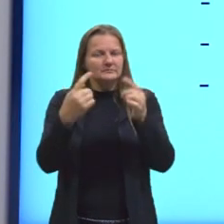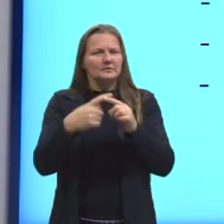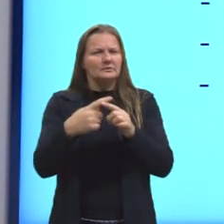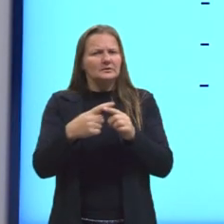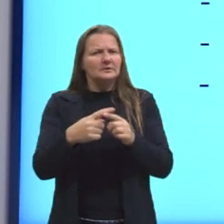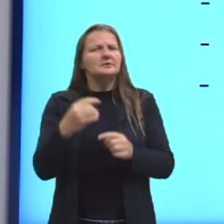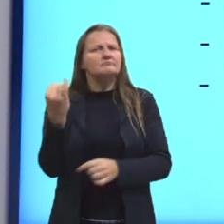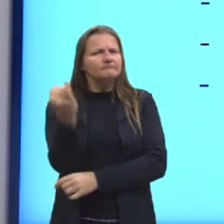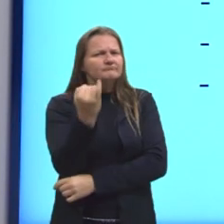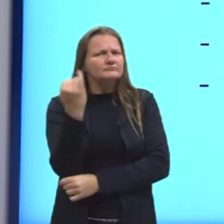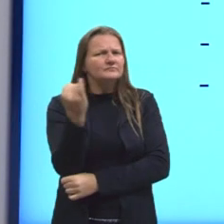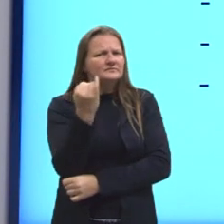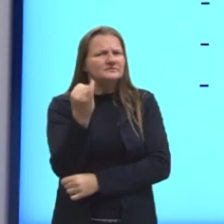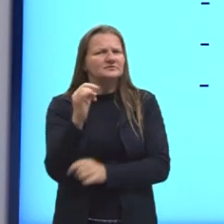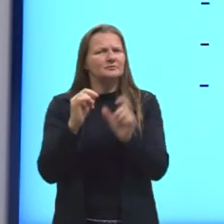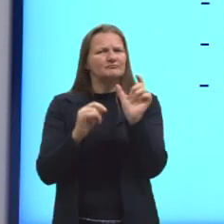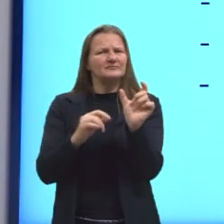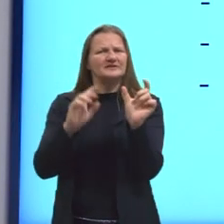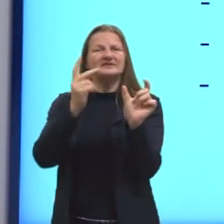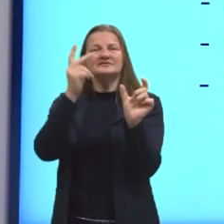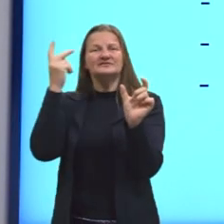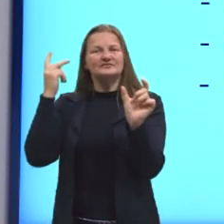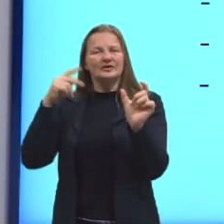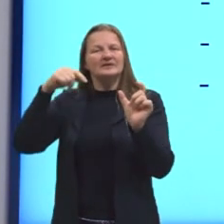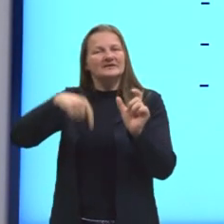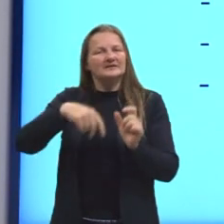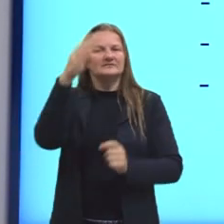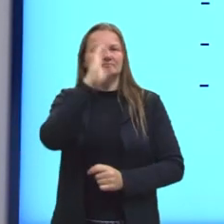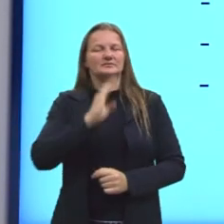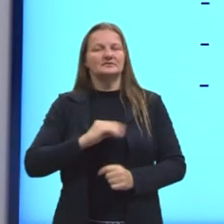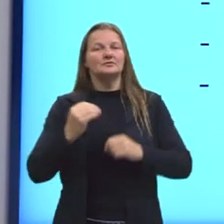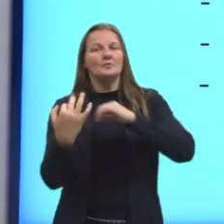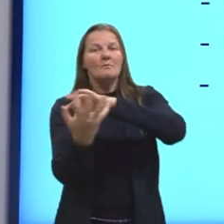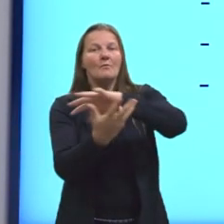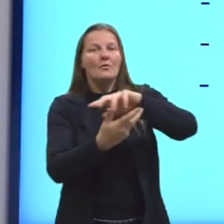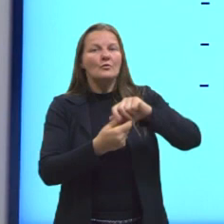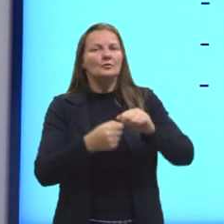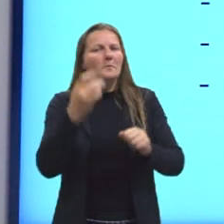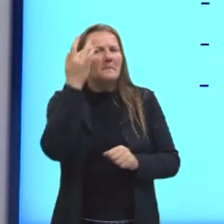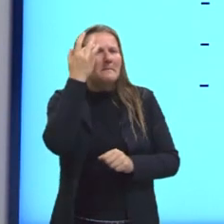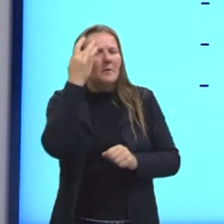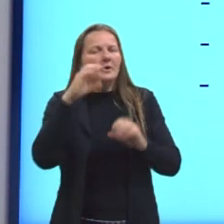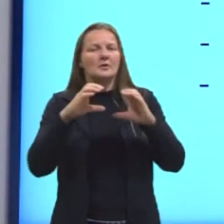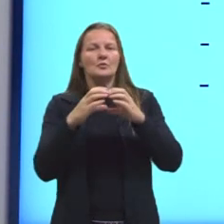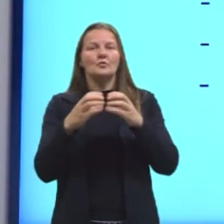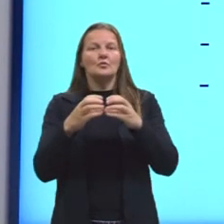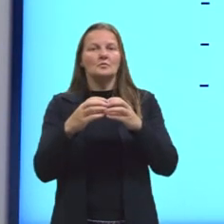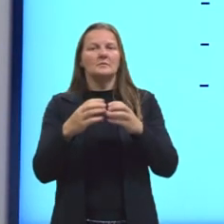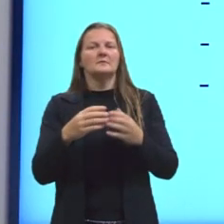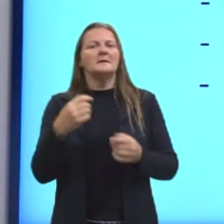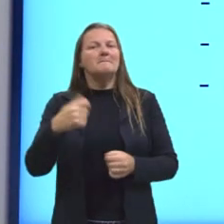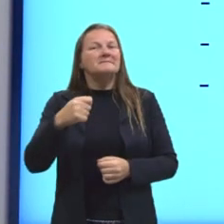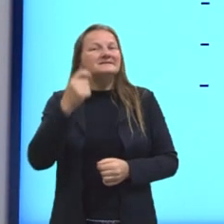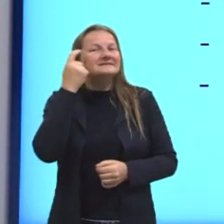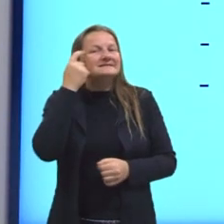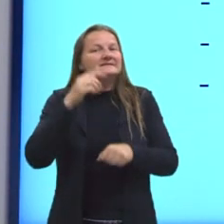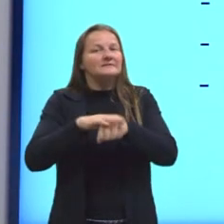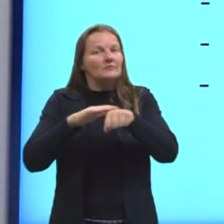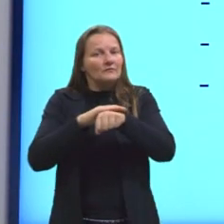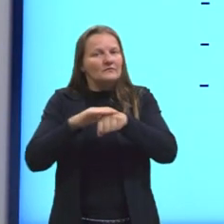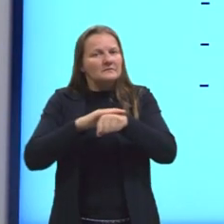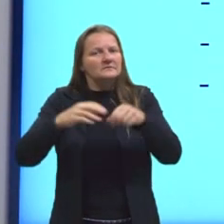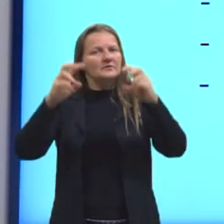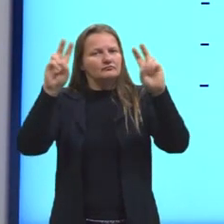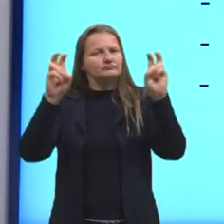questão extremamente importante da história do Brasil, do mundo, da nossa memória coletiva, e a gente precisa falar sobre esse